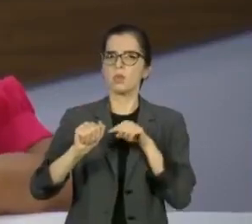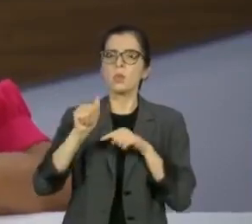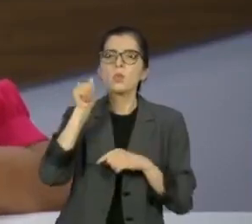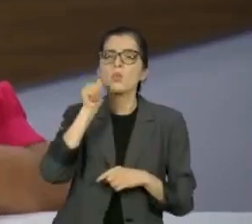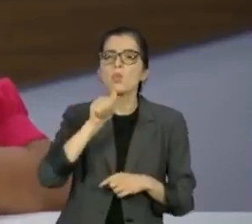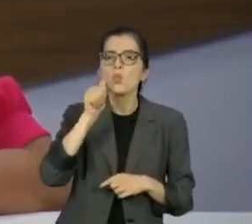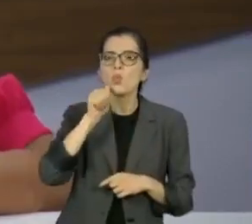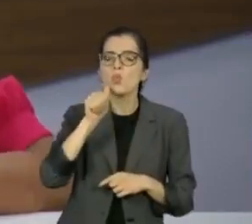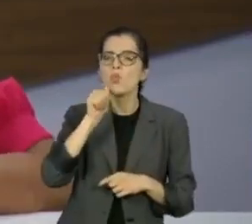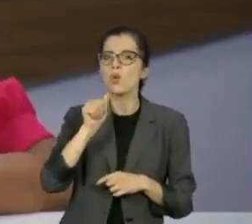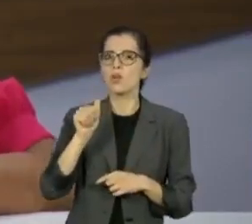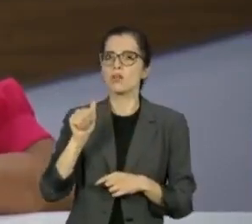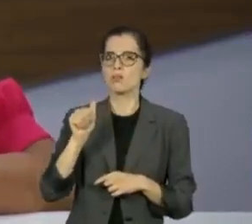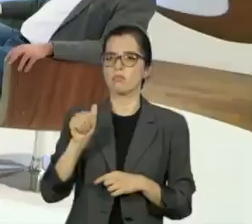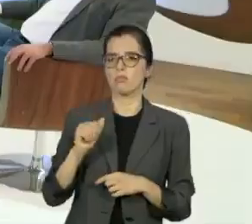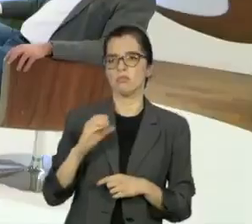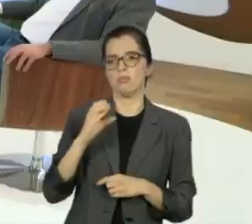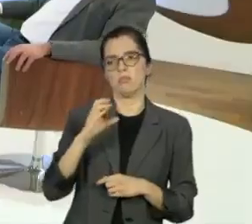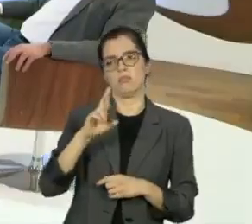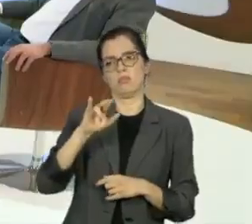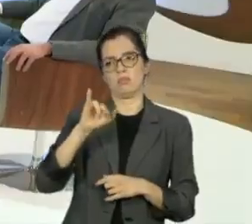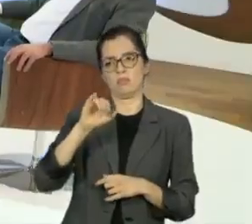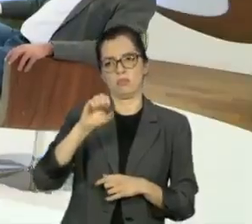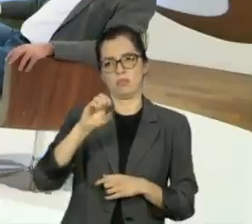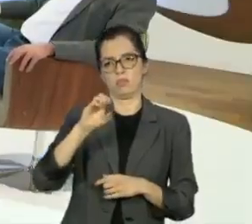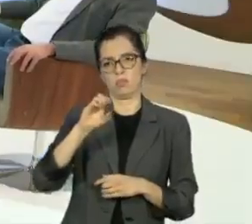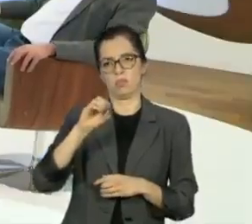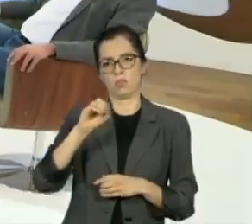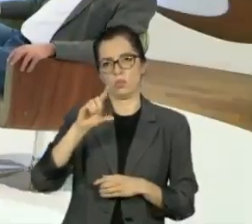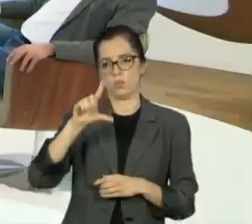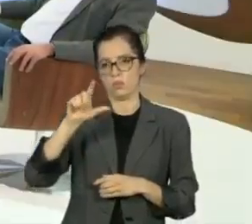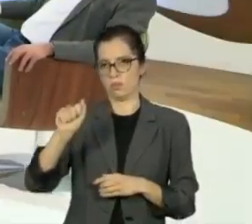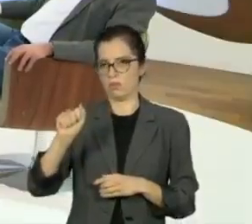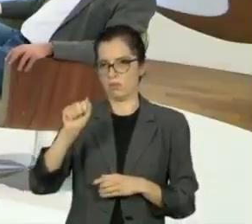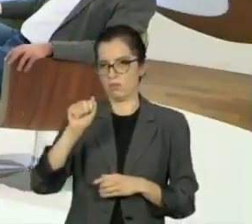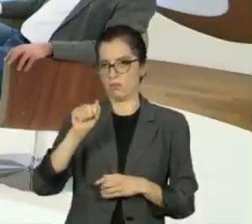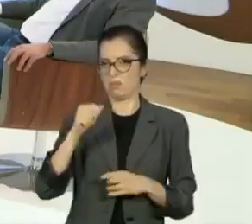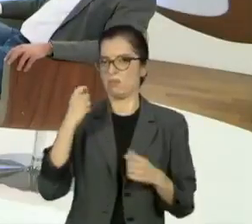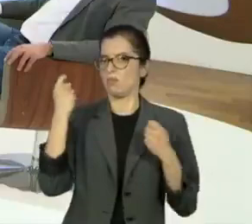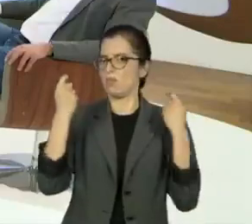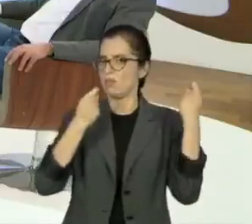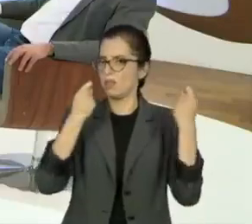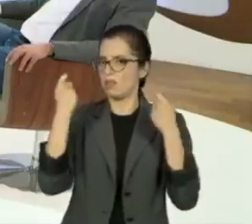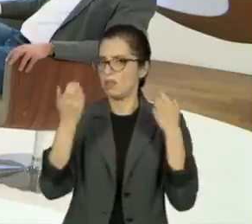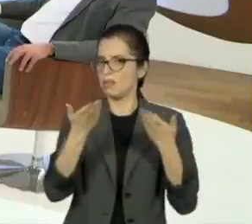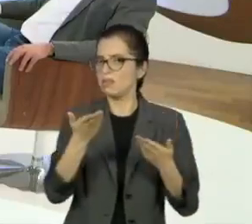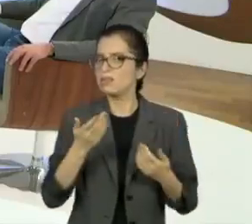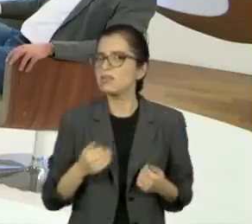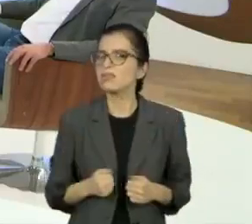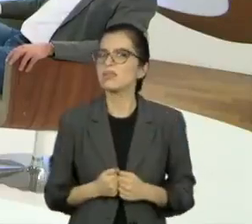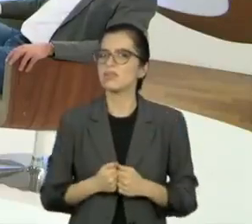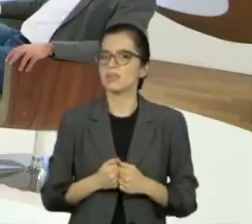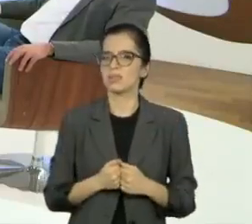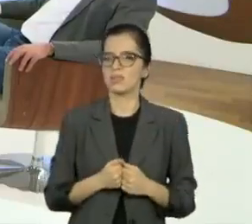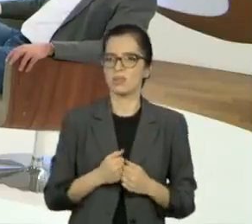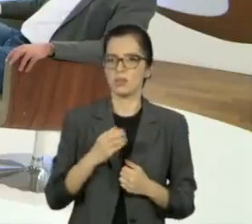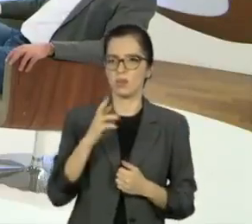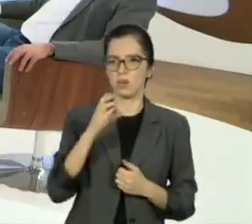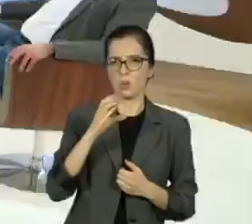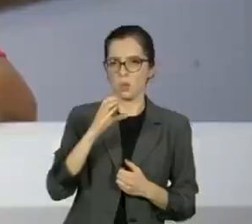na segunda edição do Cura, uma imagem que representa a cultura negra.